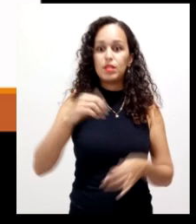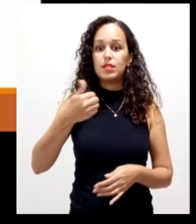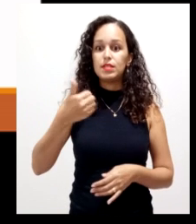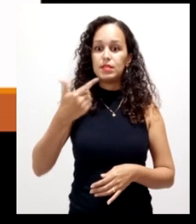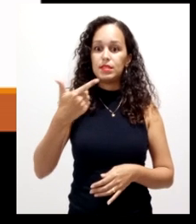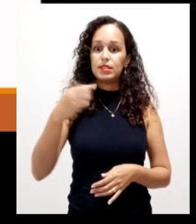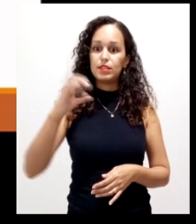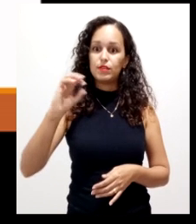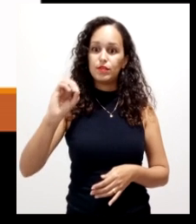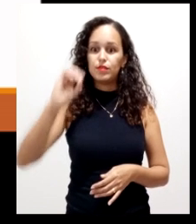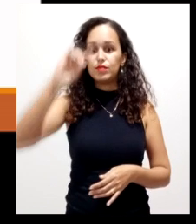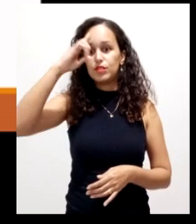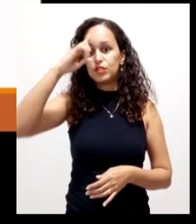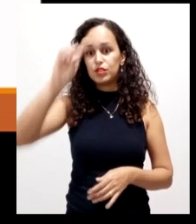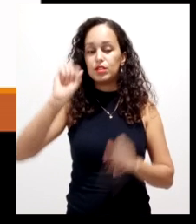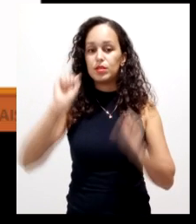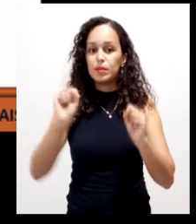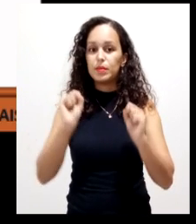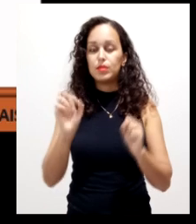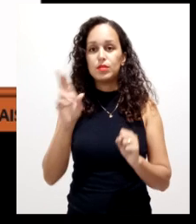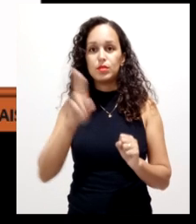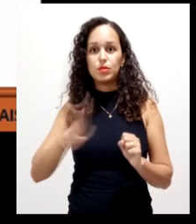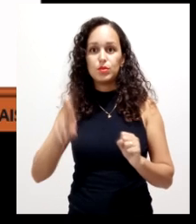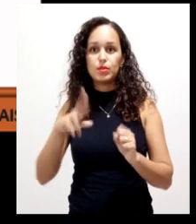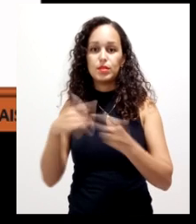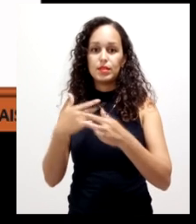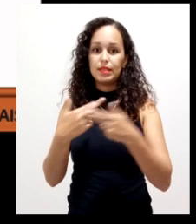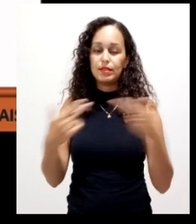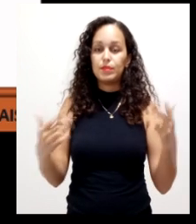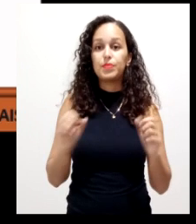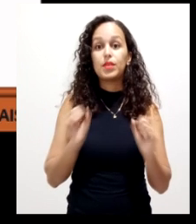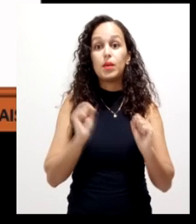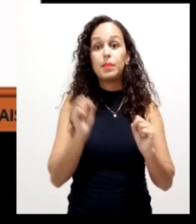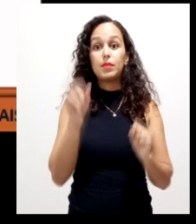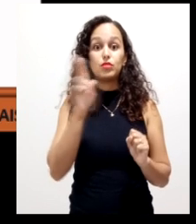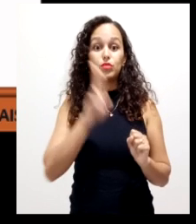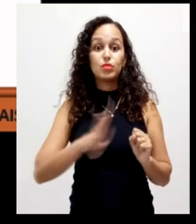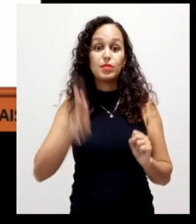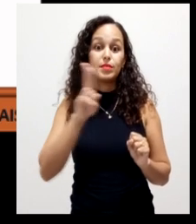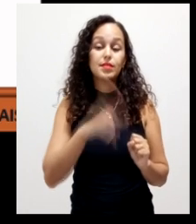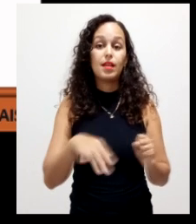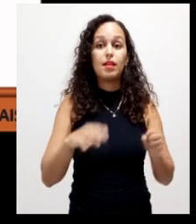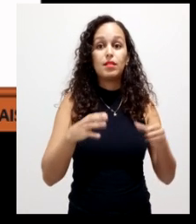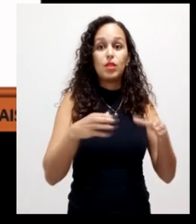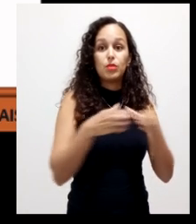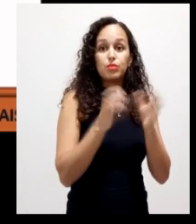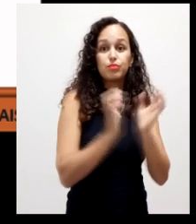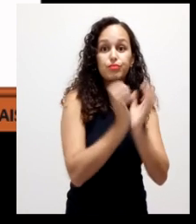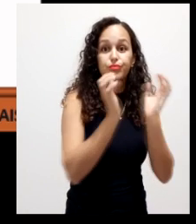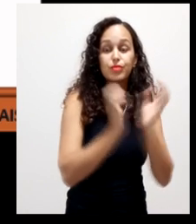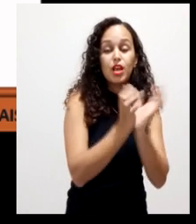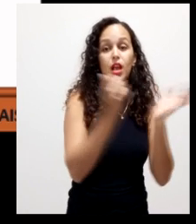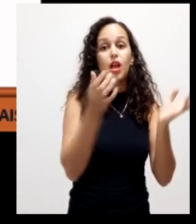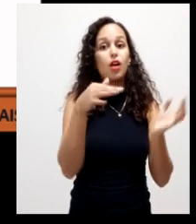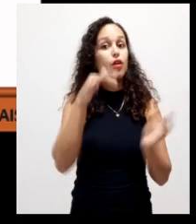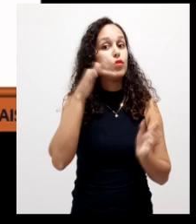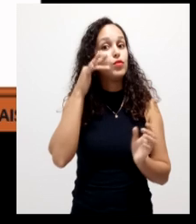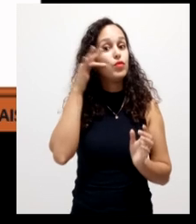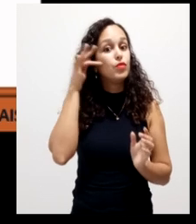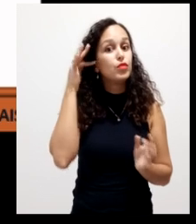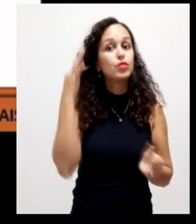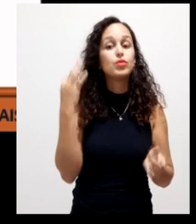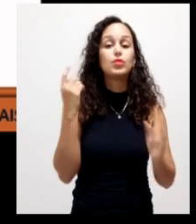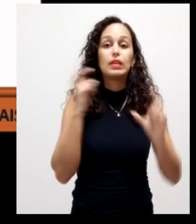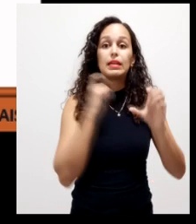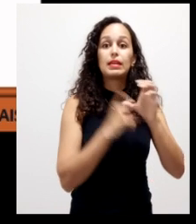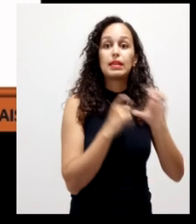de plantas hortalizas e aí a pode utilizar esse composto na horticultura na fruticultura na